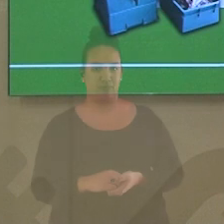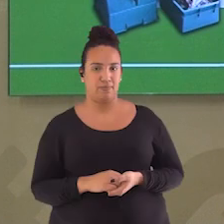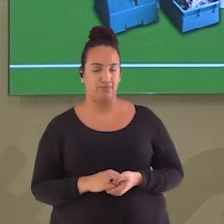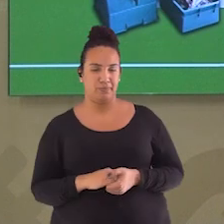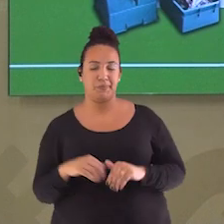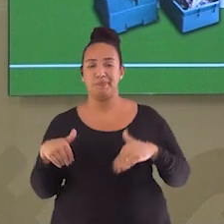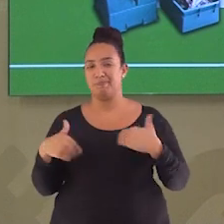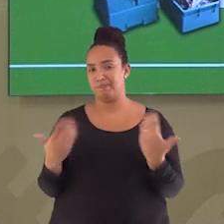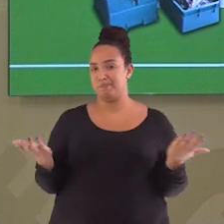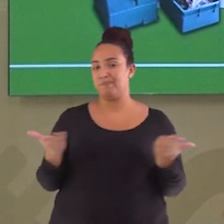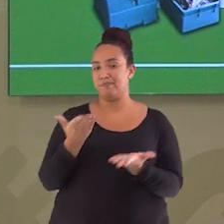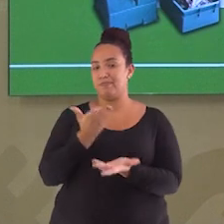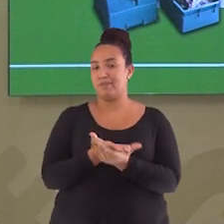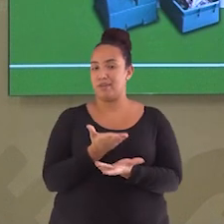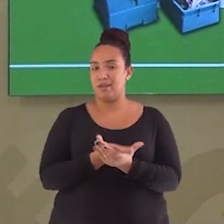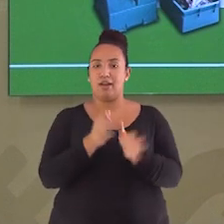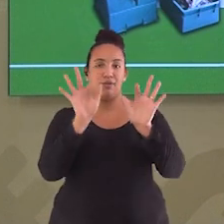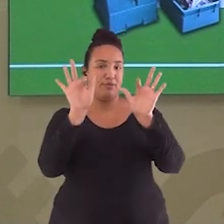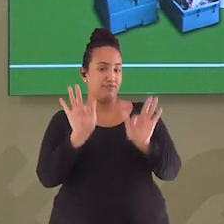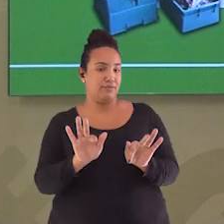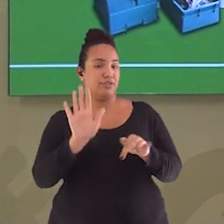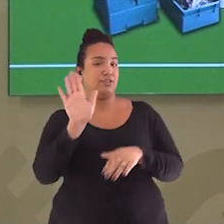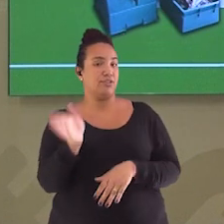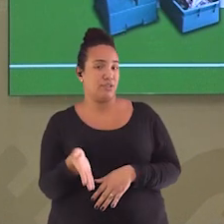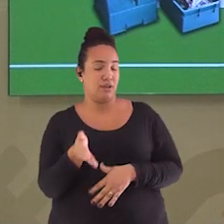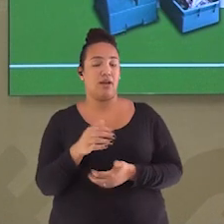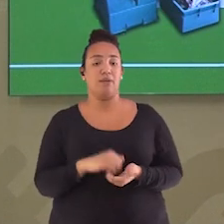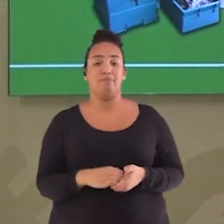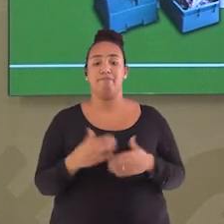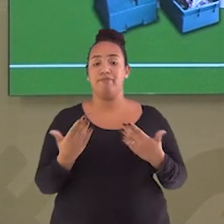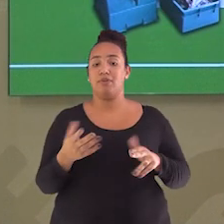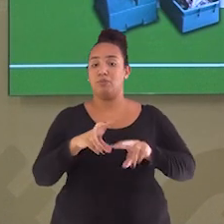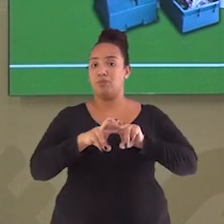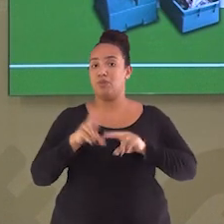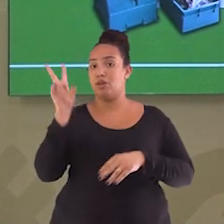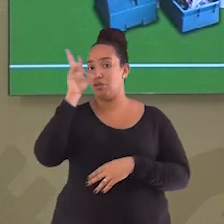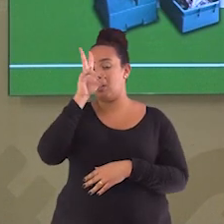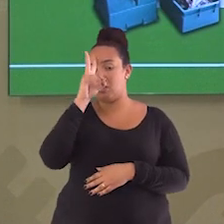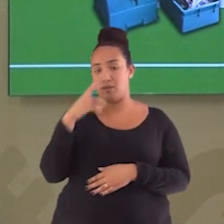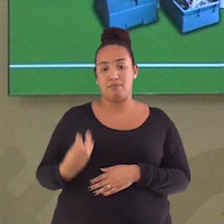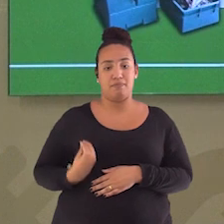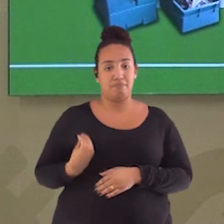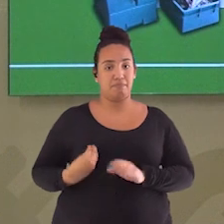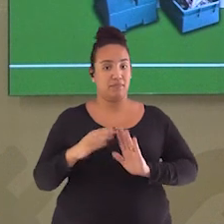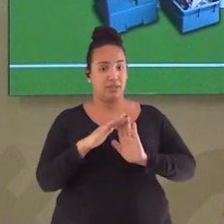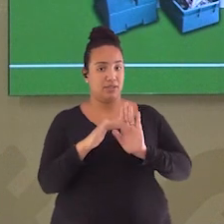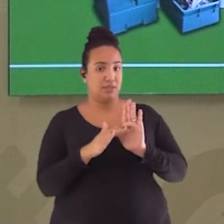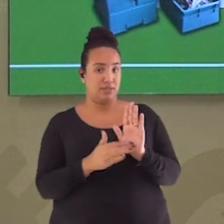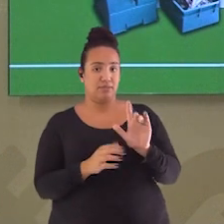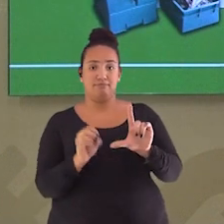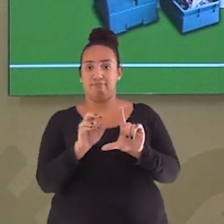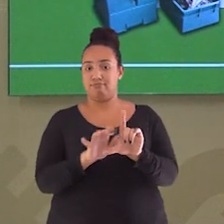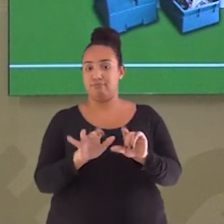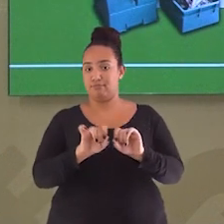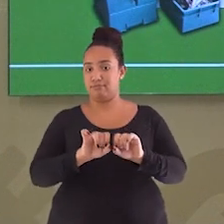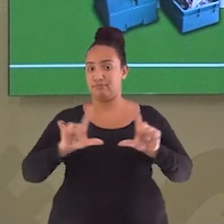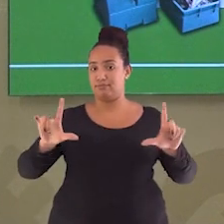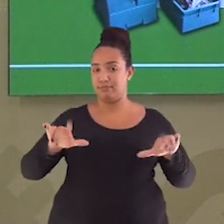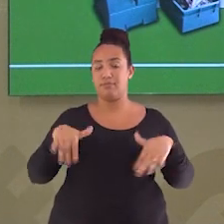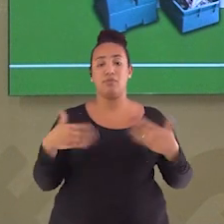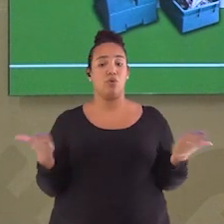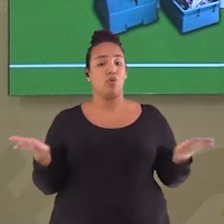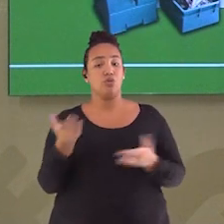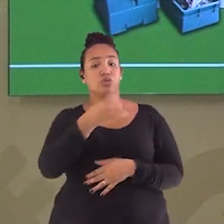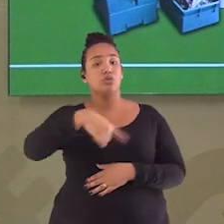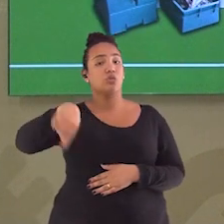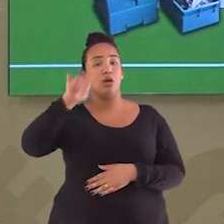Gente, nossa aula está chegando ao fim, tá? E, por isso, não esqueça de registrar a sua presença aqui. QR Code está na tela. E hoje, a gente aprendeu